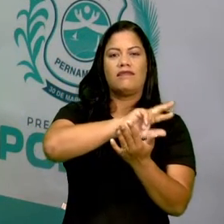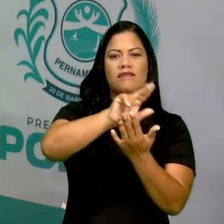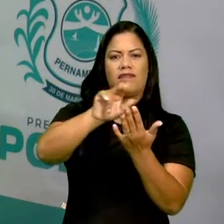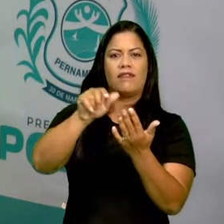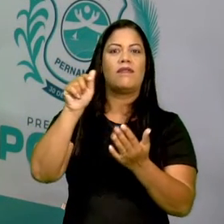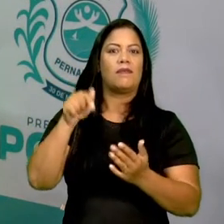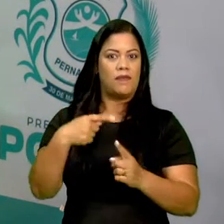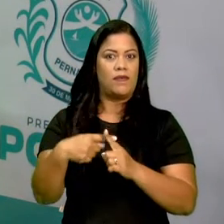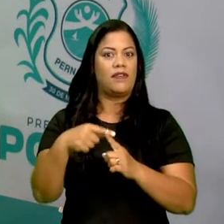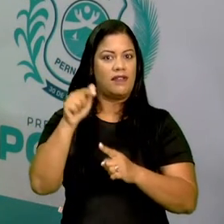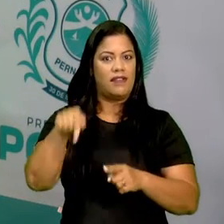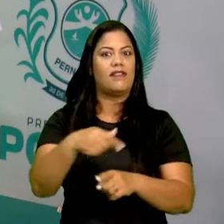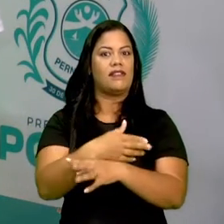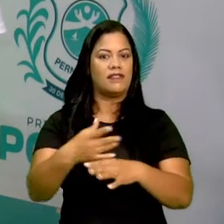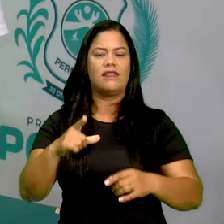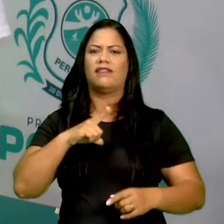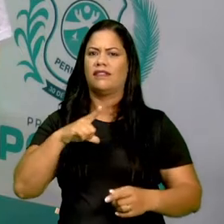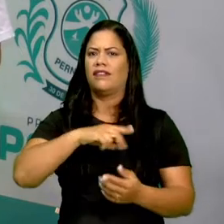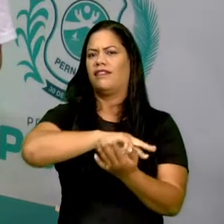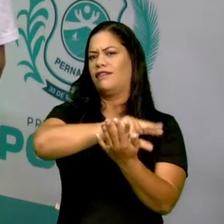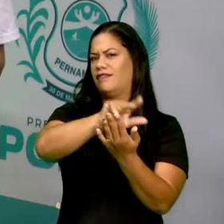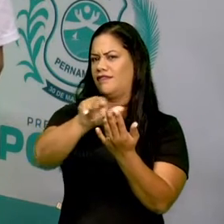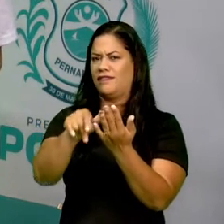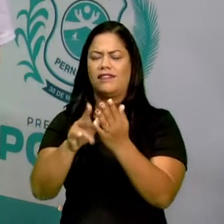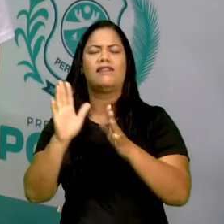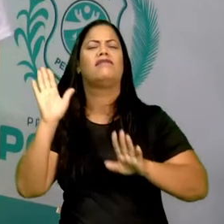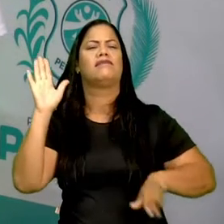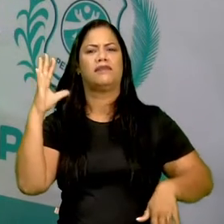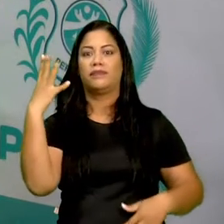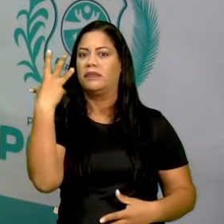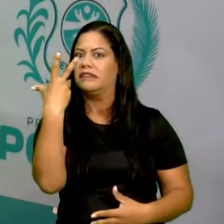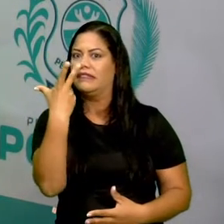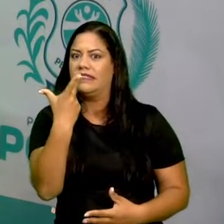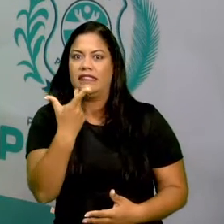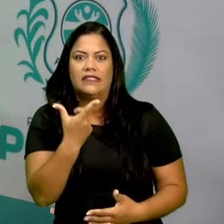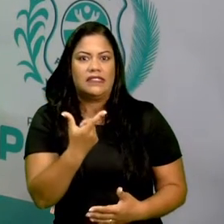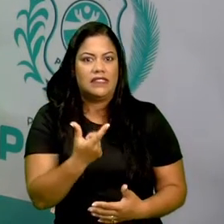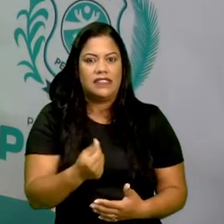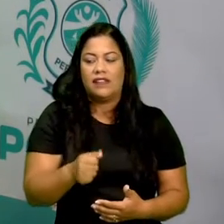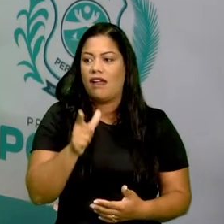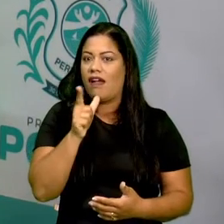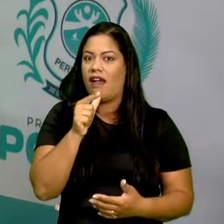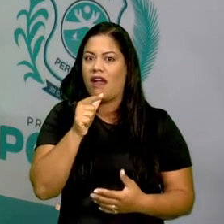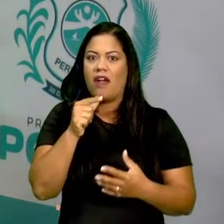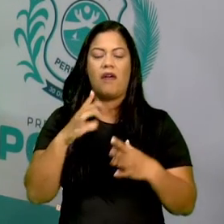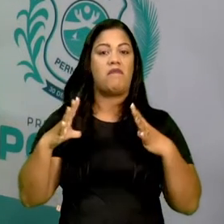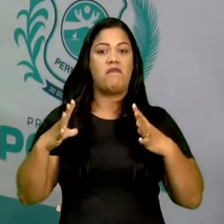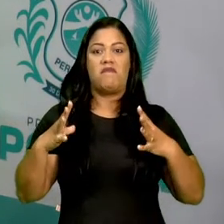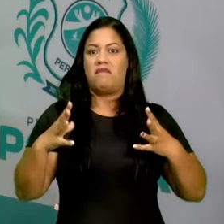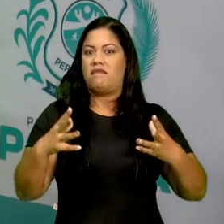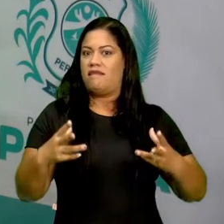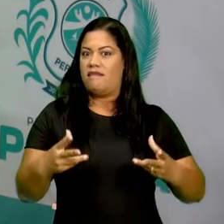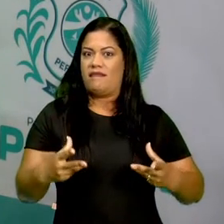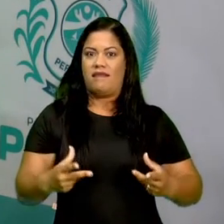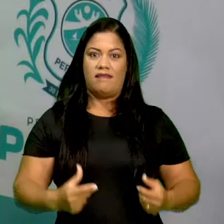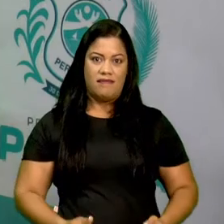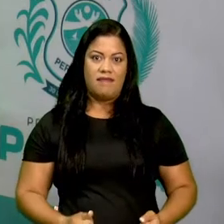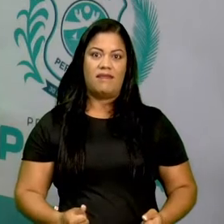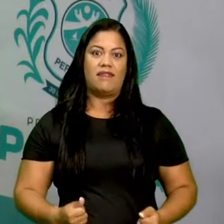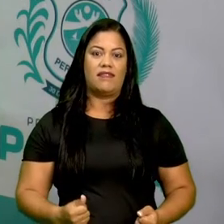Hipojuca tem outras praias lindas e maravilhosas, com águas cristalinas. E assim,